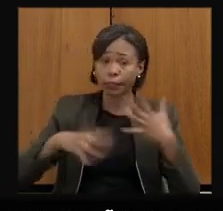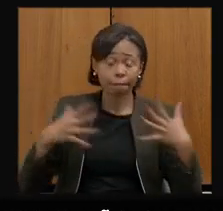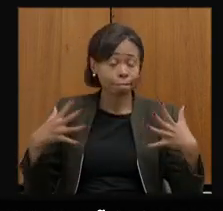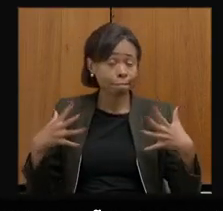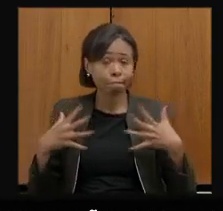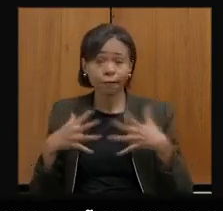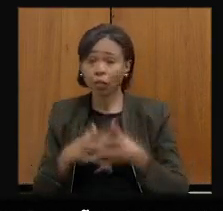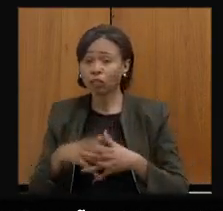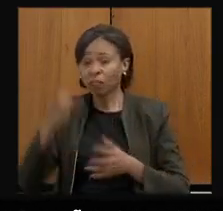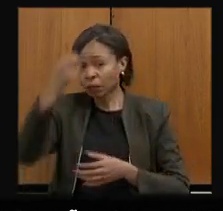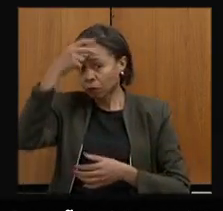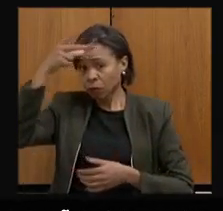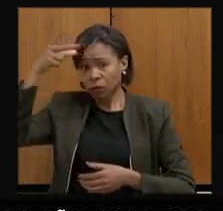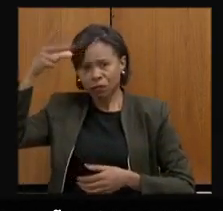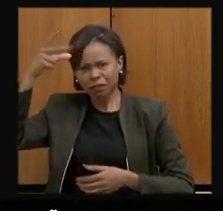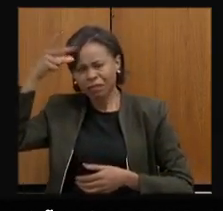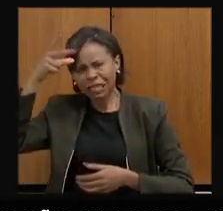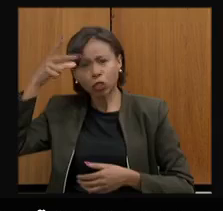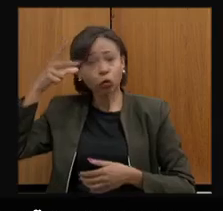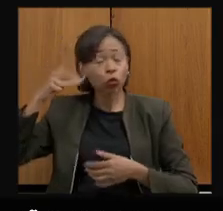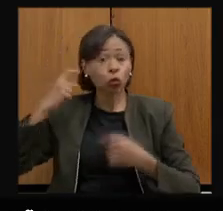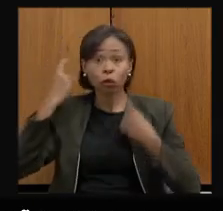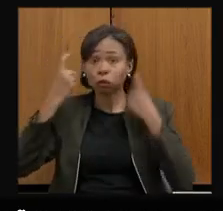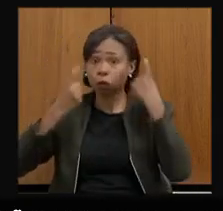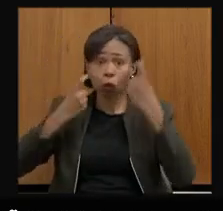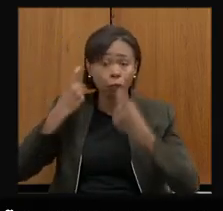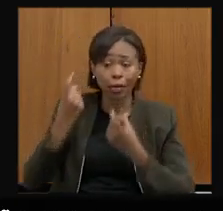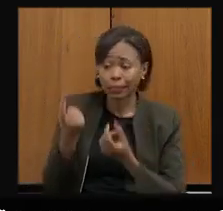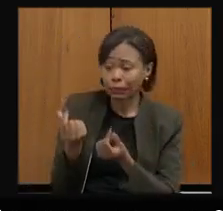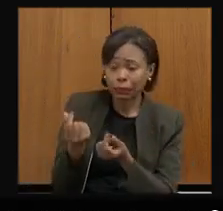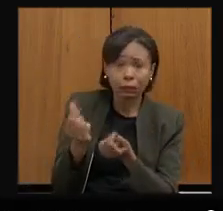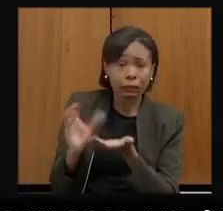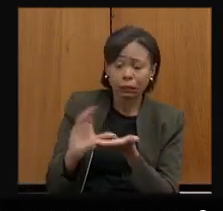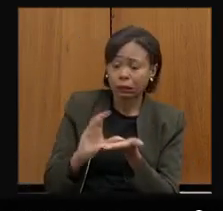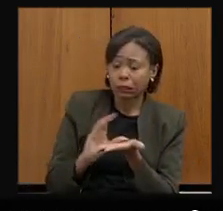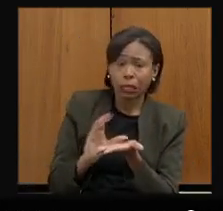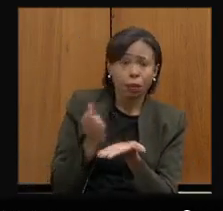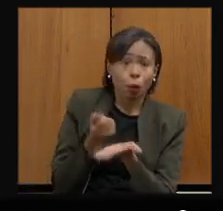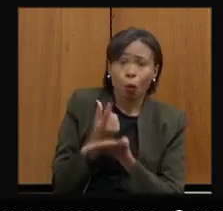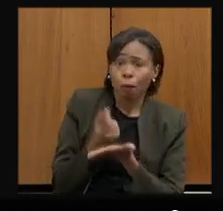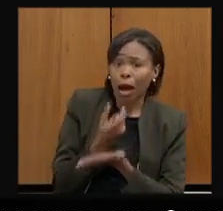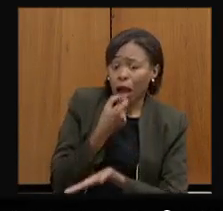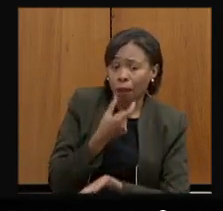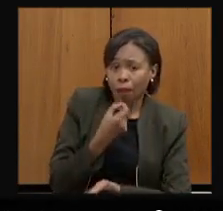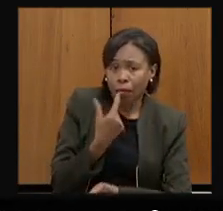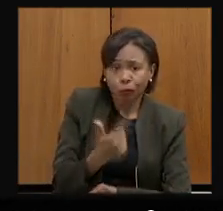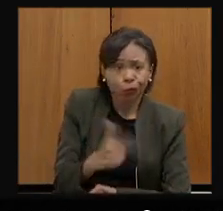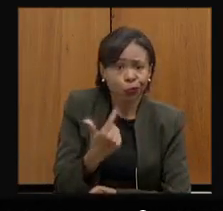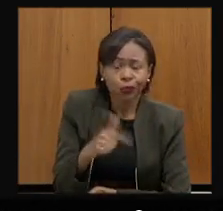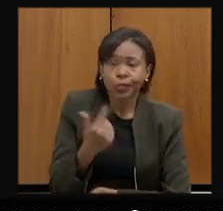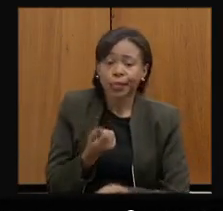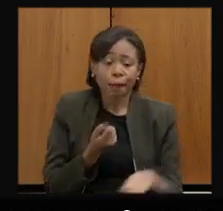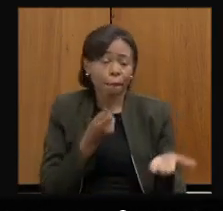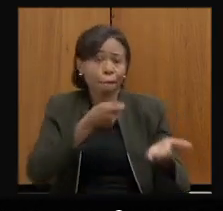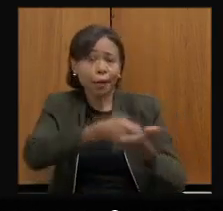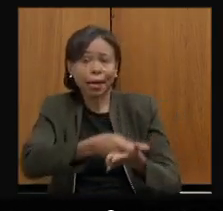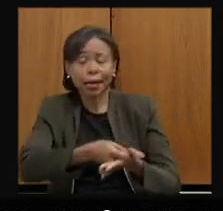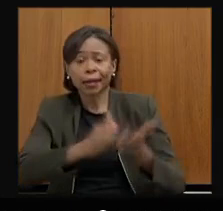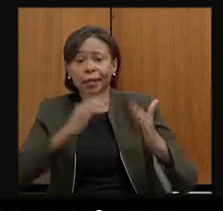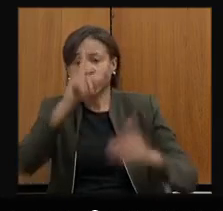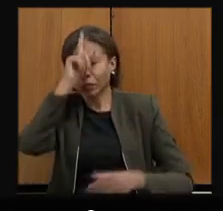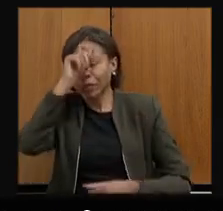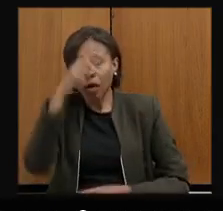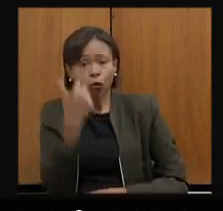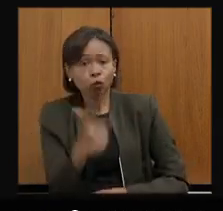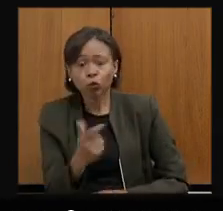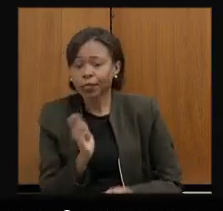a desesperarem nos municípios, porque não chegava o dinheiro para comprar o medicamento, não chegava o dinheiro para pagar os hospitais, eu vivi o